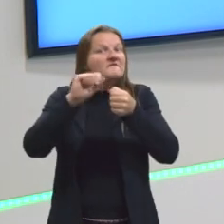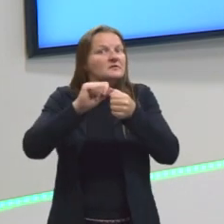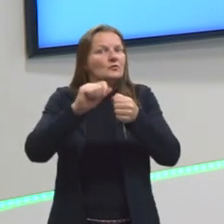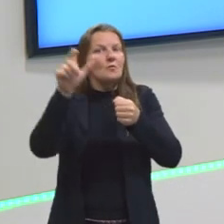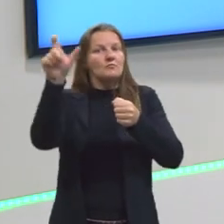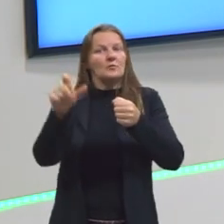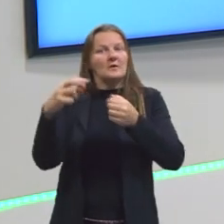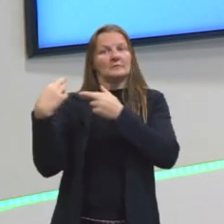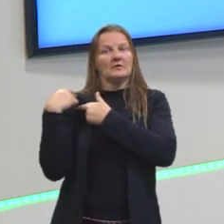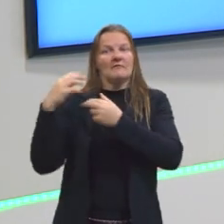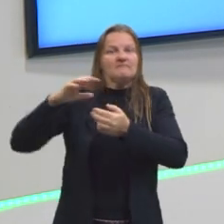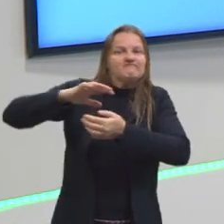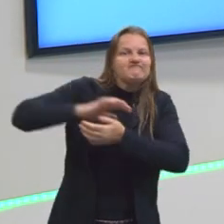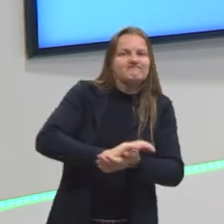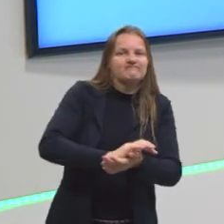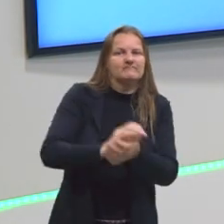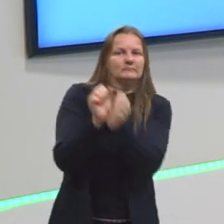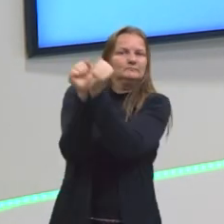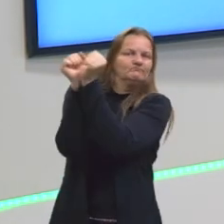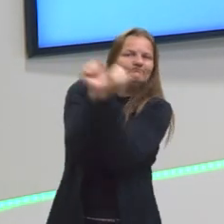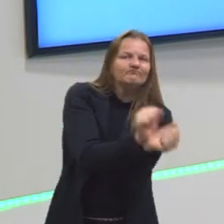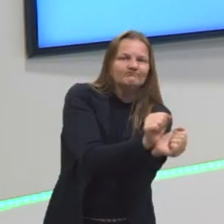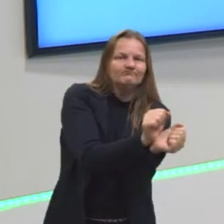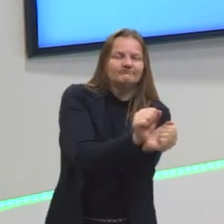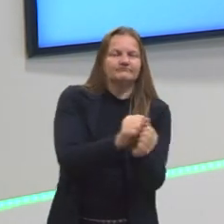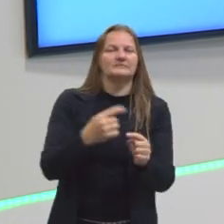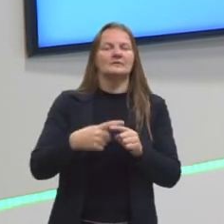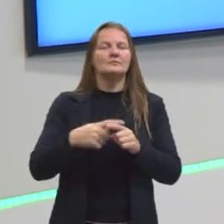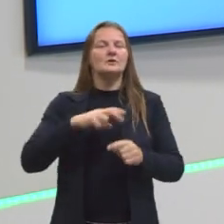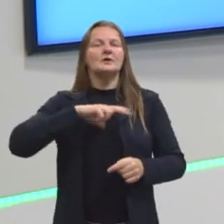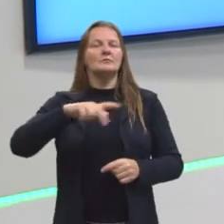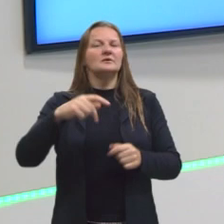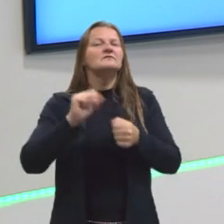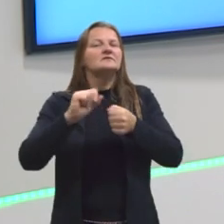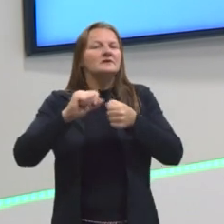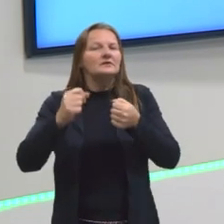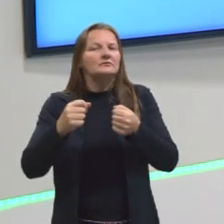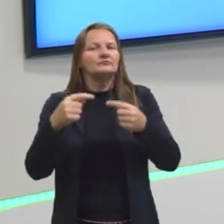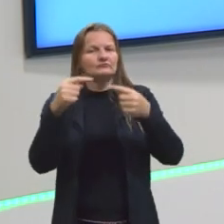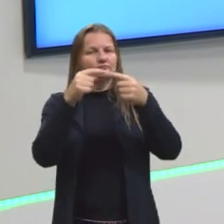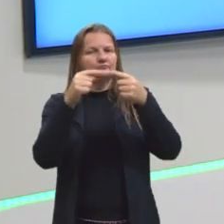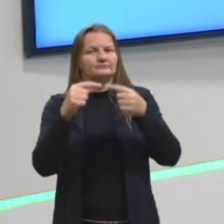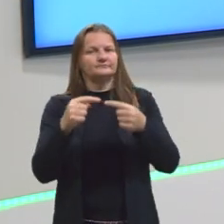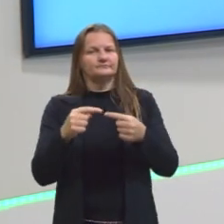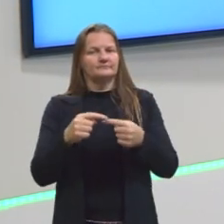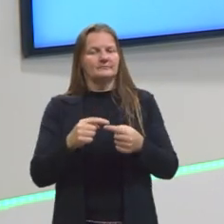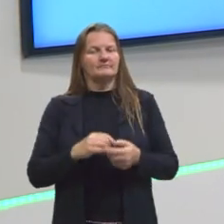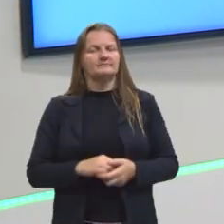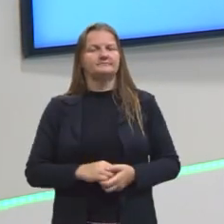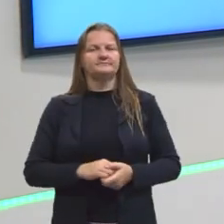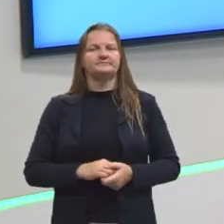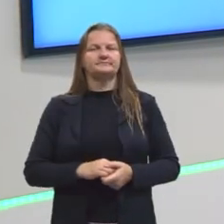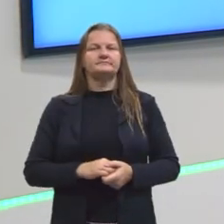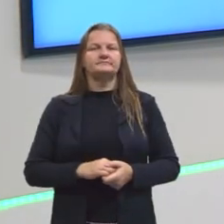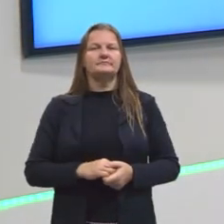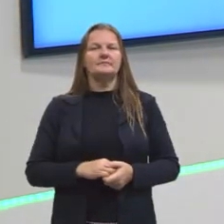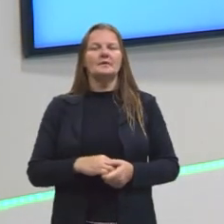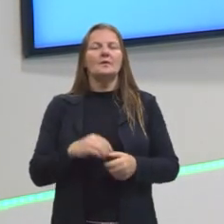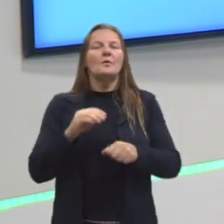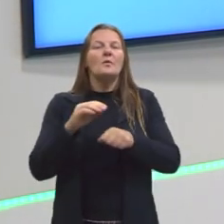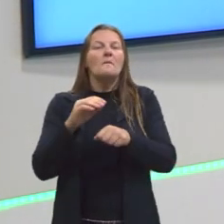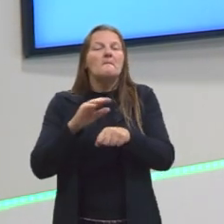a gente ressaltar aqui. E por que então os portugueses fizeram isso? Tem vários motivos, o principal deles é um motivo